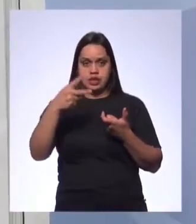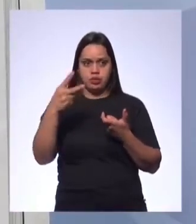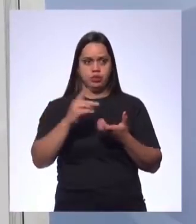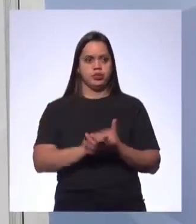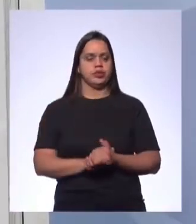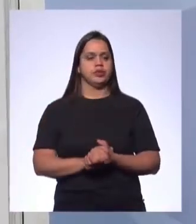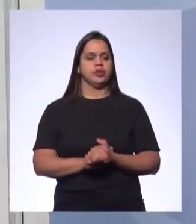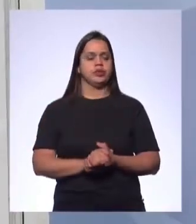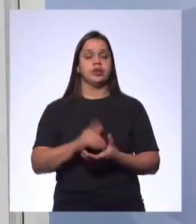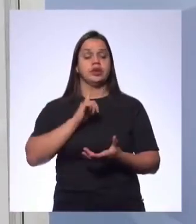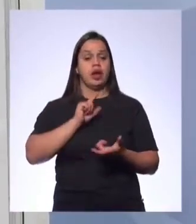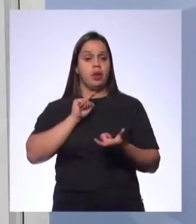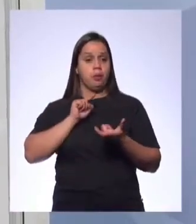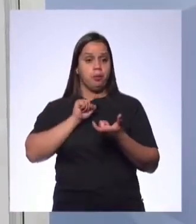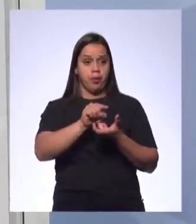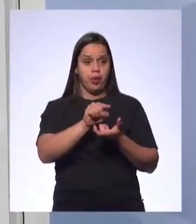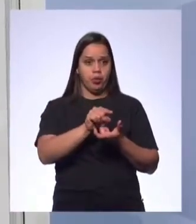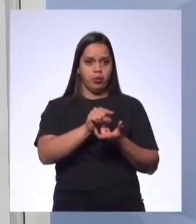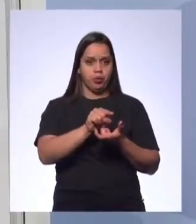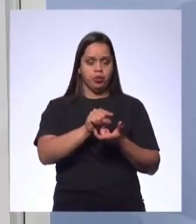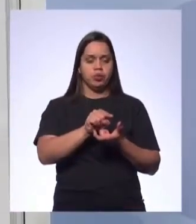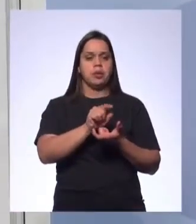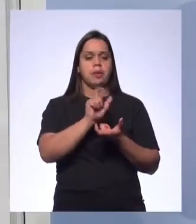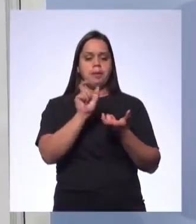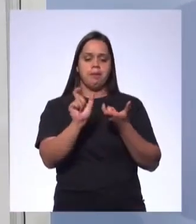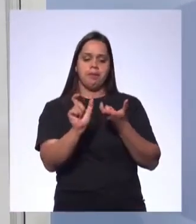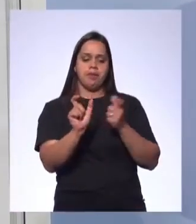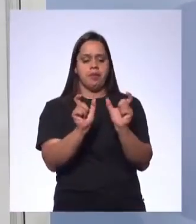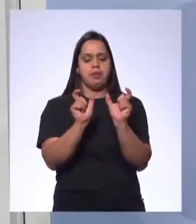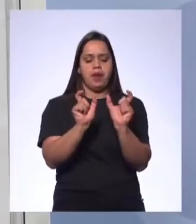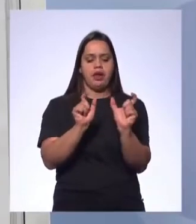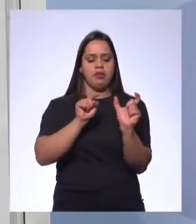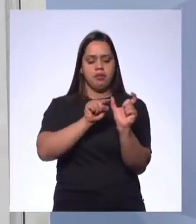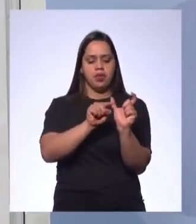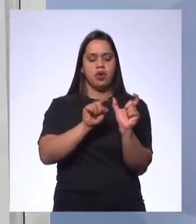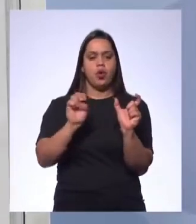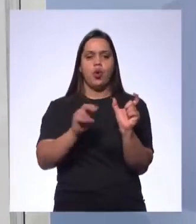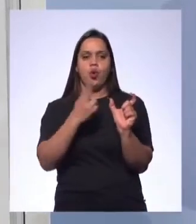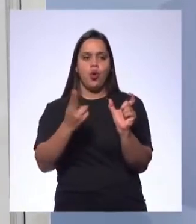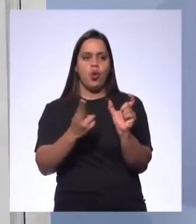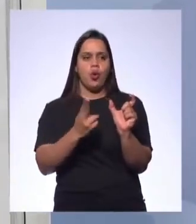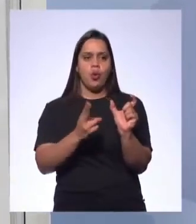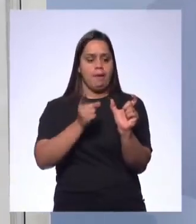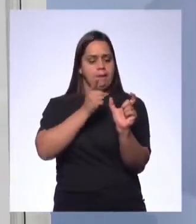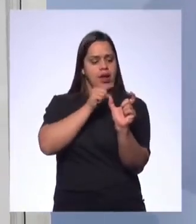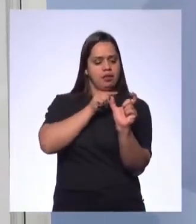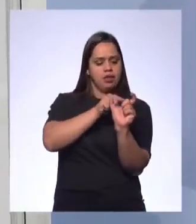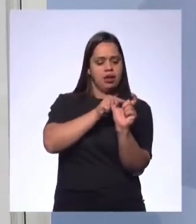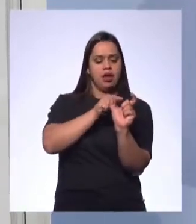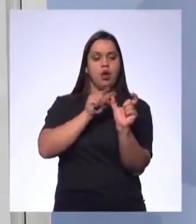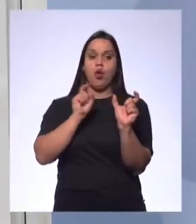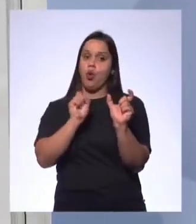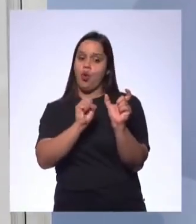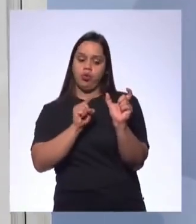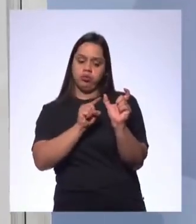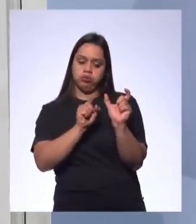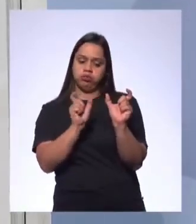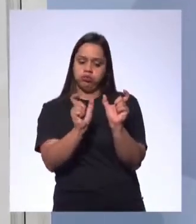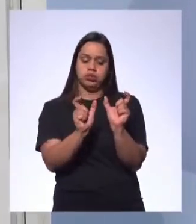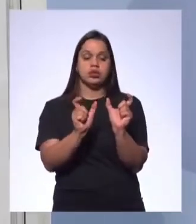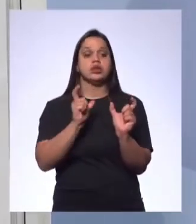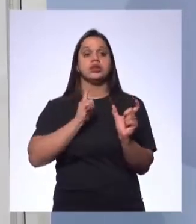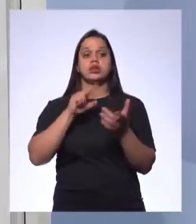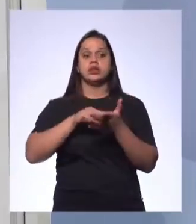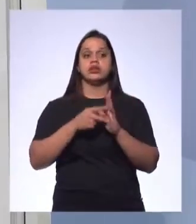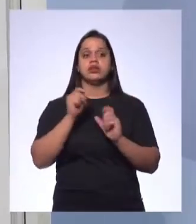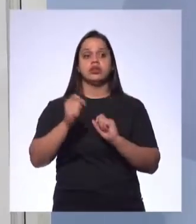Quando tem um ponto no meio das palavras, ou até mesmo no meio da palavra, ou entre as palavras, aquilo